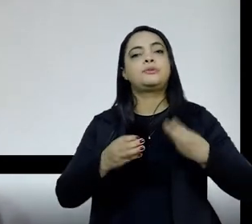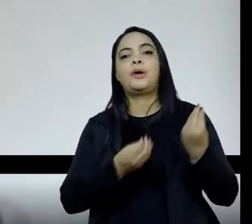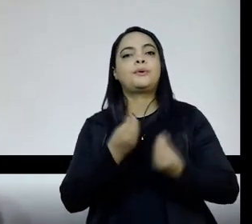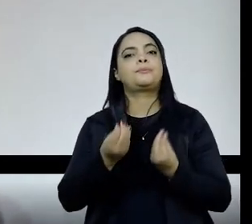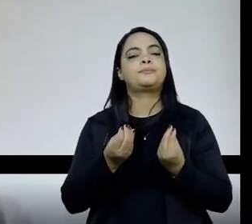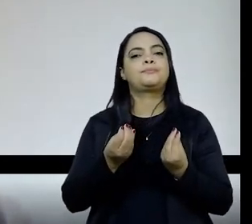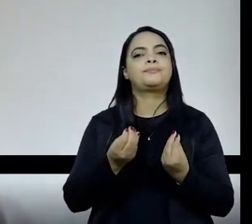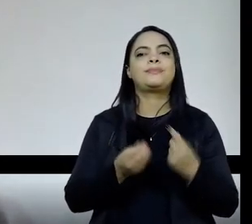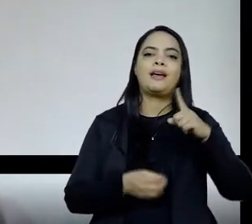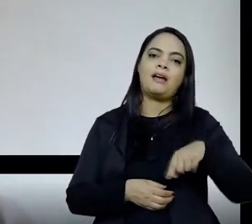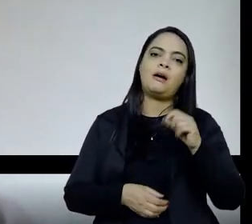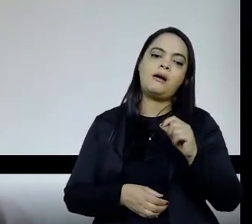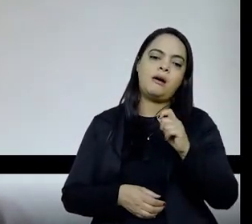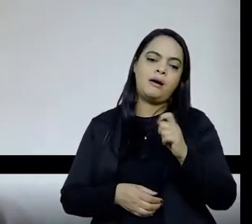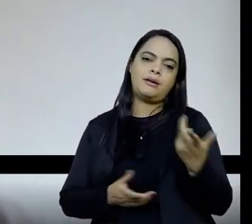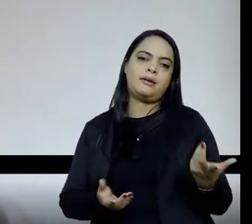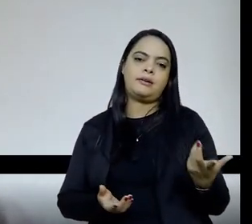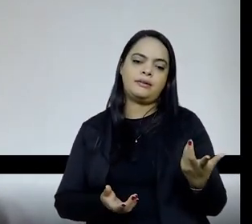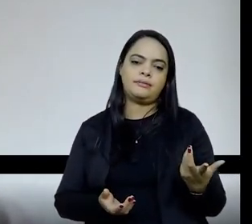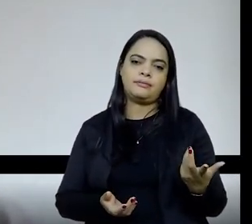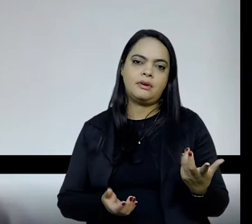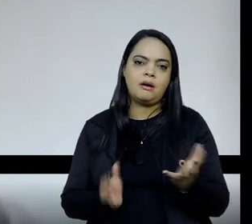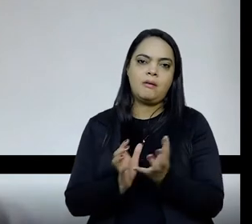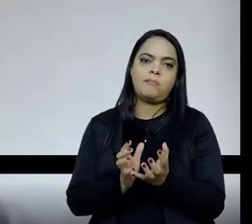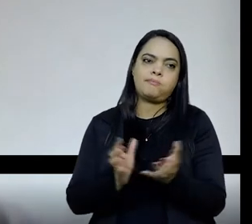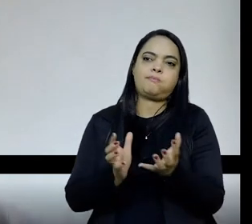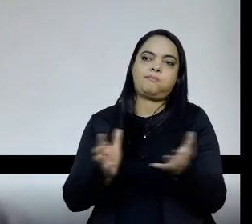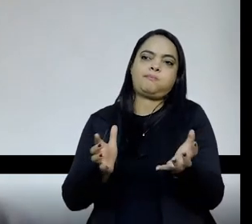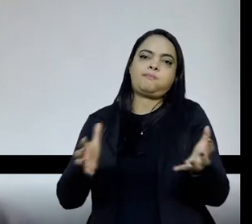é massificando, não vejo,